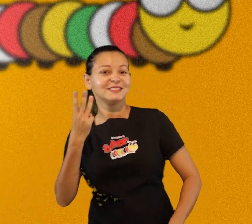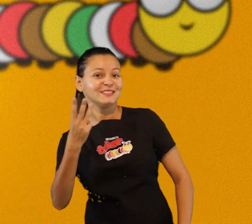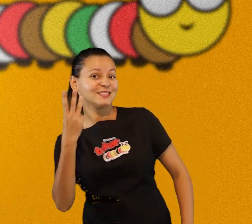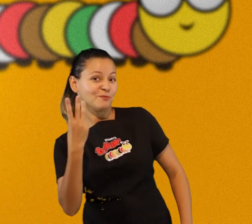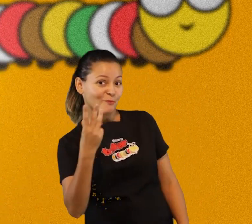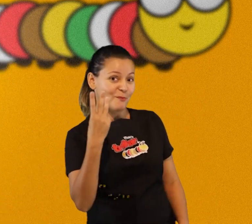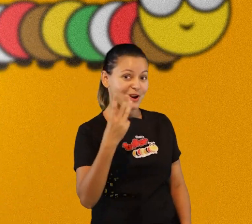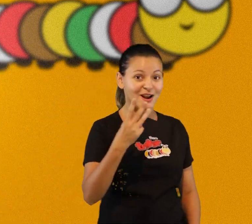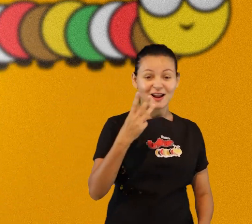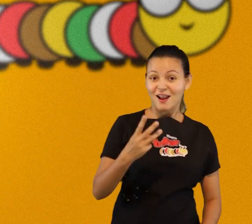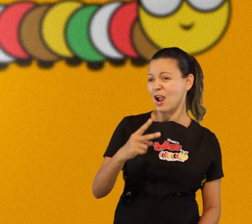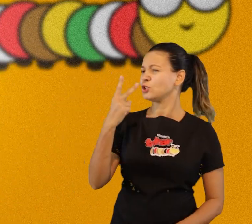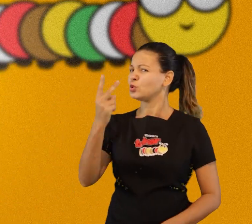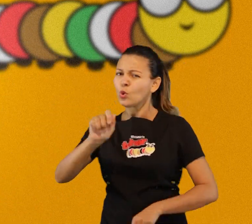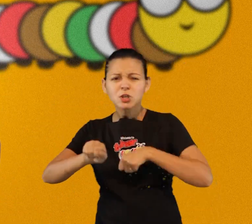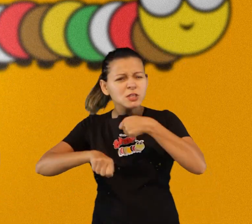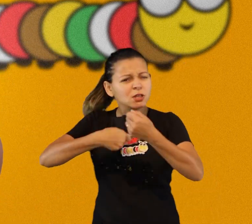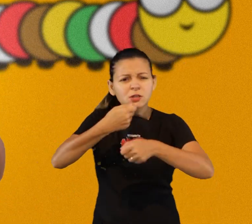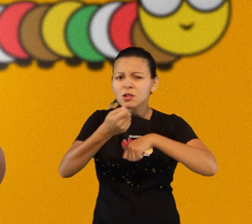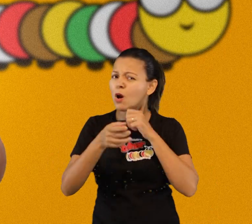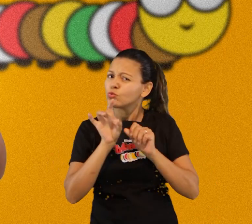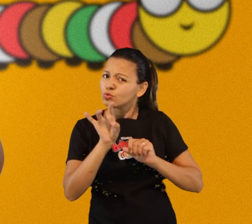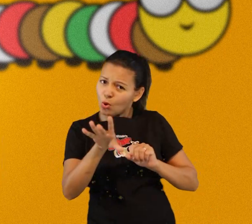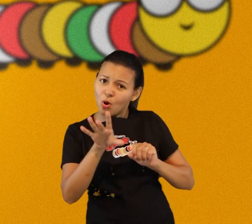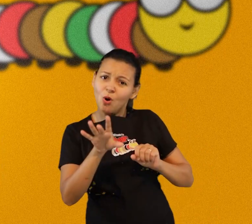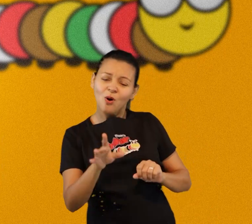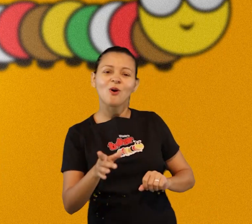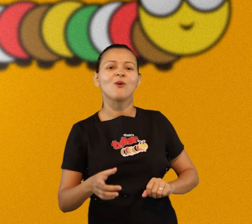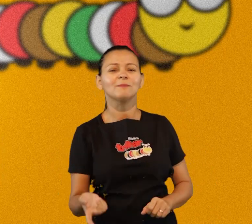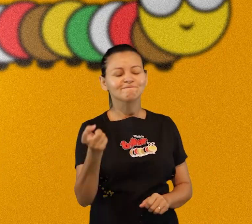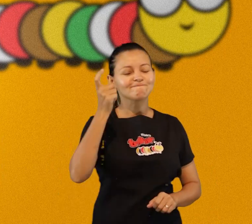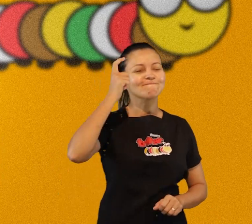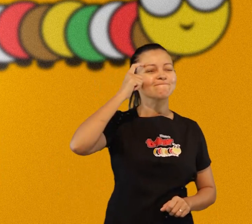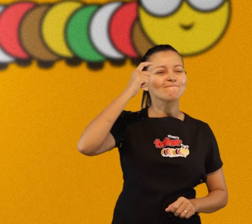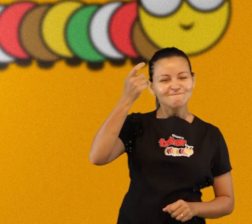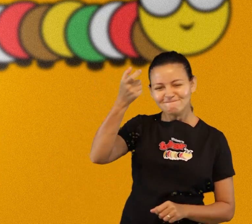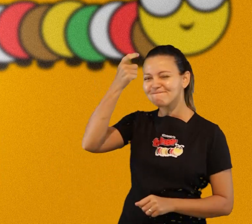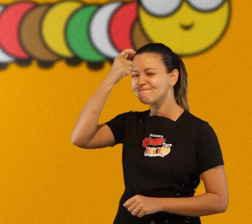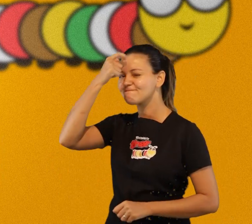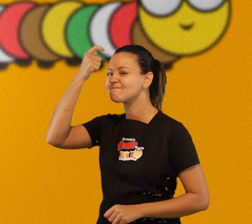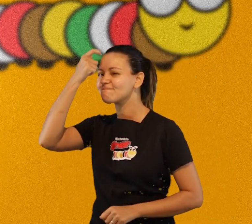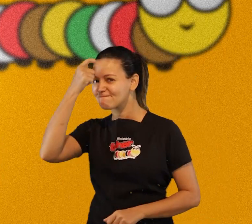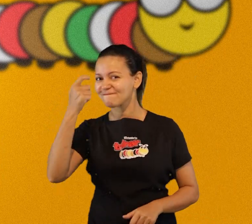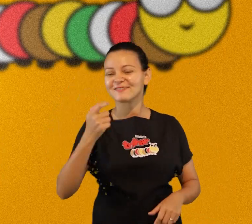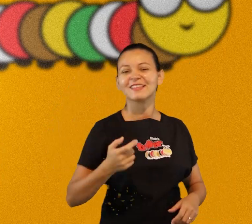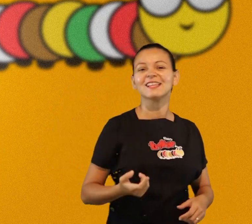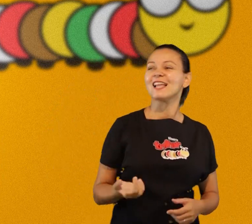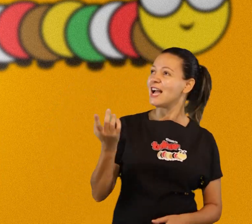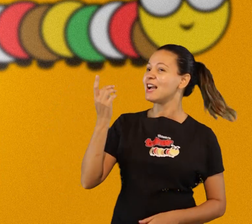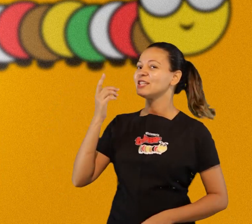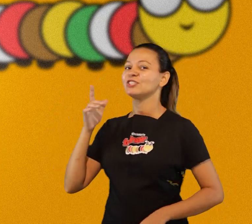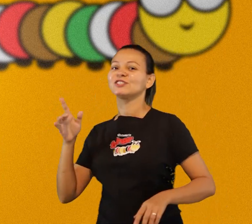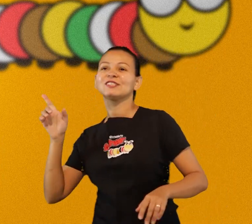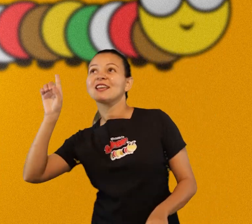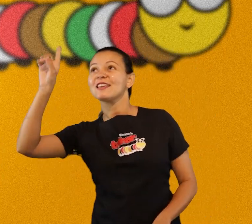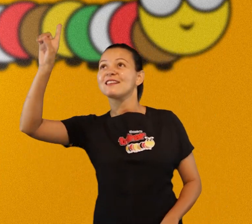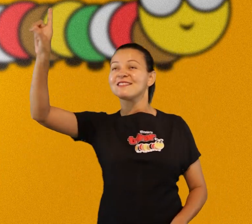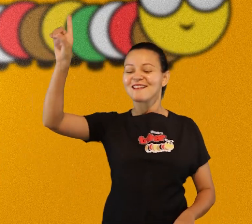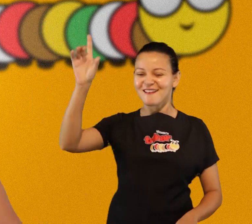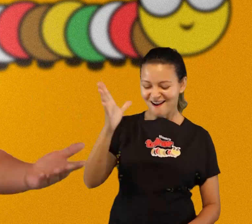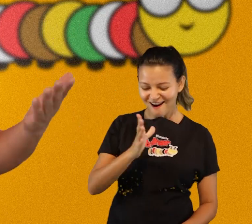tralalalalalalala tralalalalala palavrinhas só eu aprendi de cor